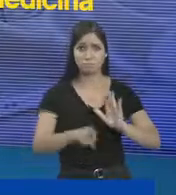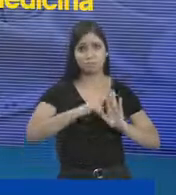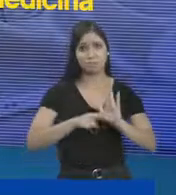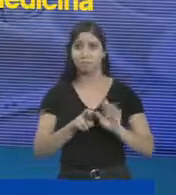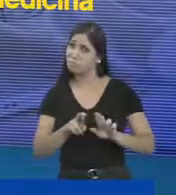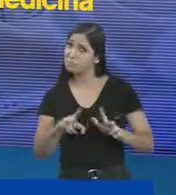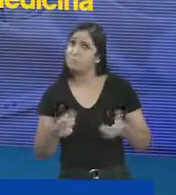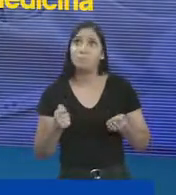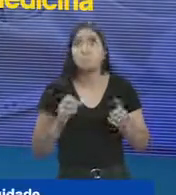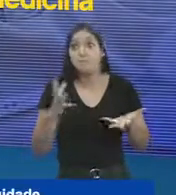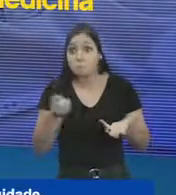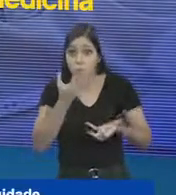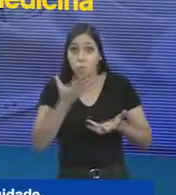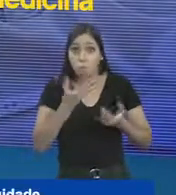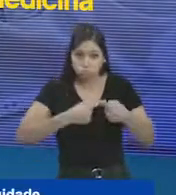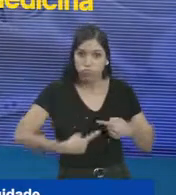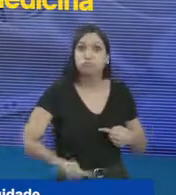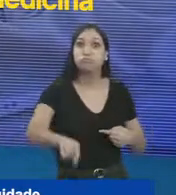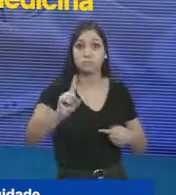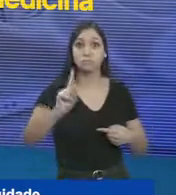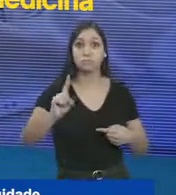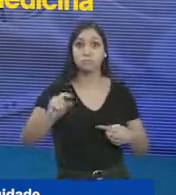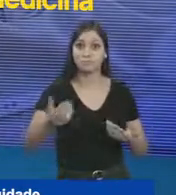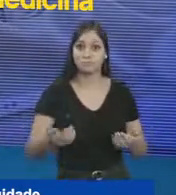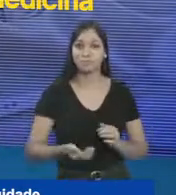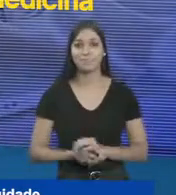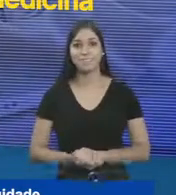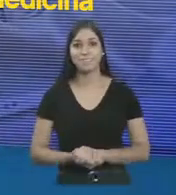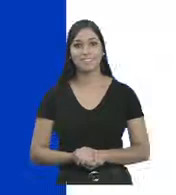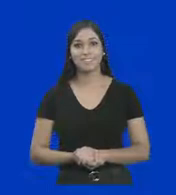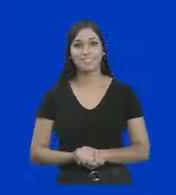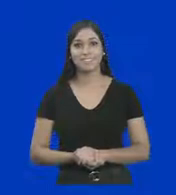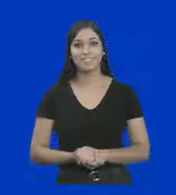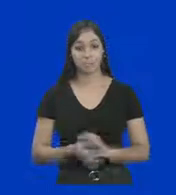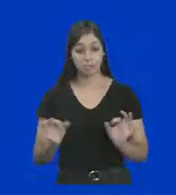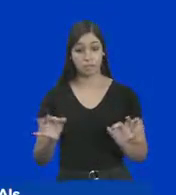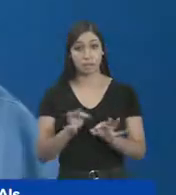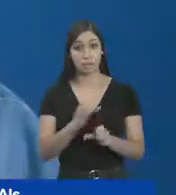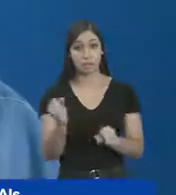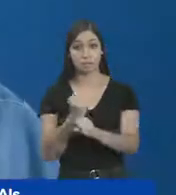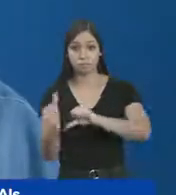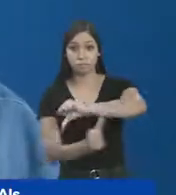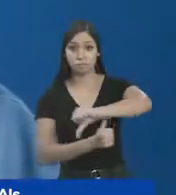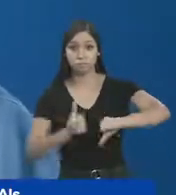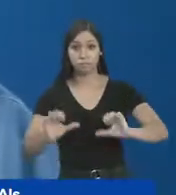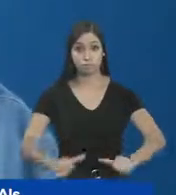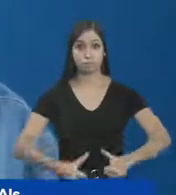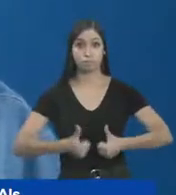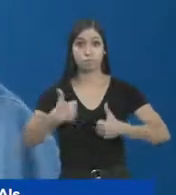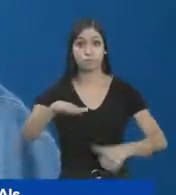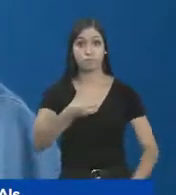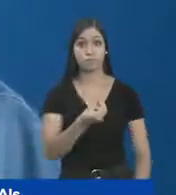pandemia impôs novas regras. E nós temos que pegar aquilo que é bom e dar continuidade. Vote 11! Concluir obras de